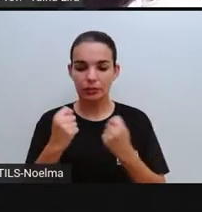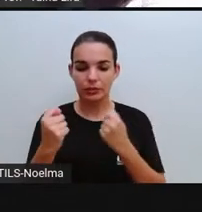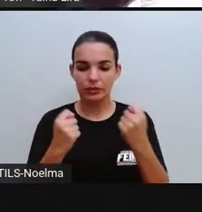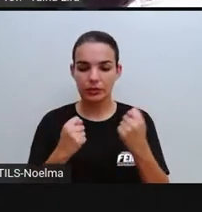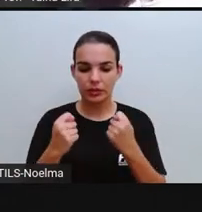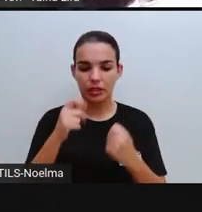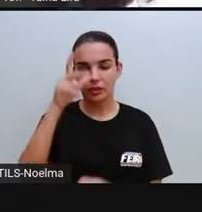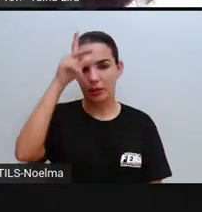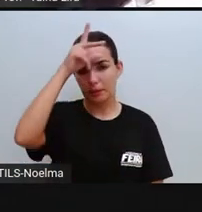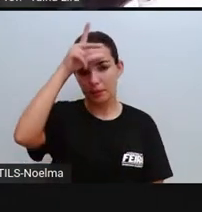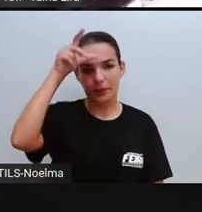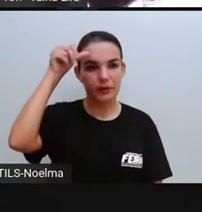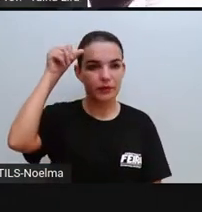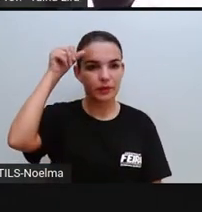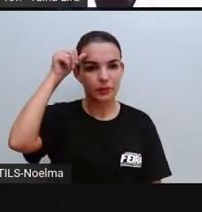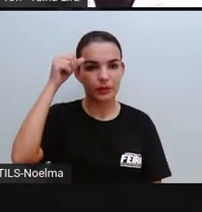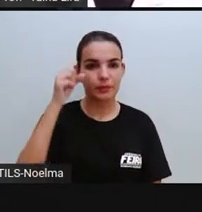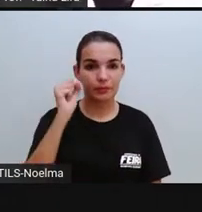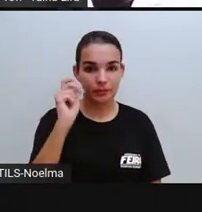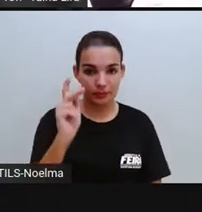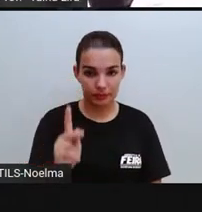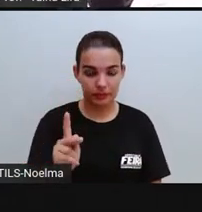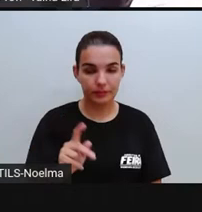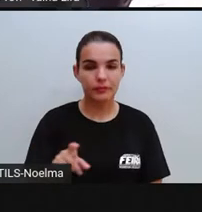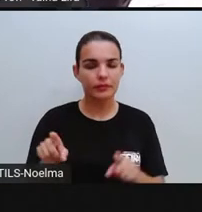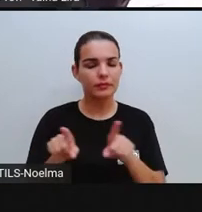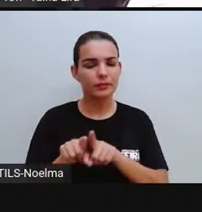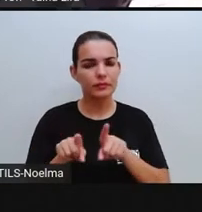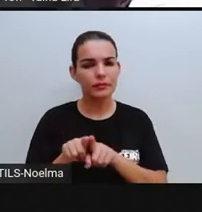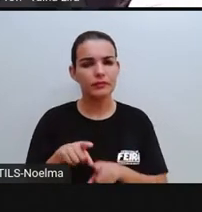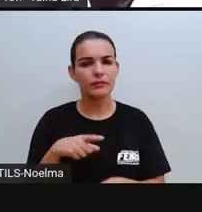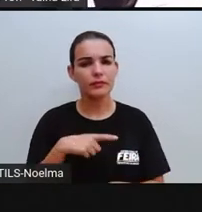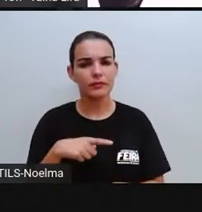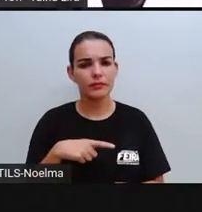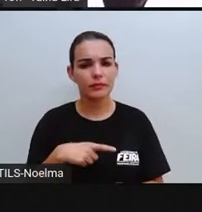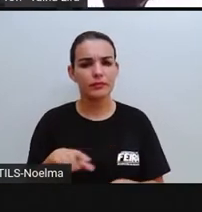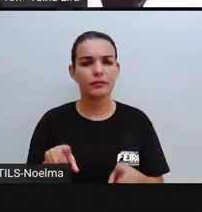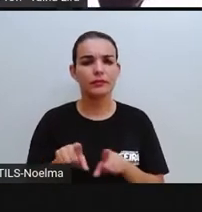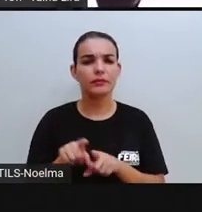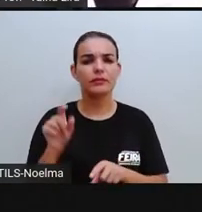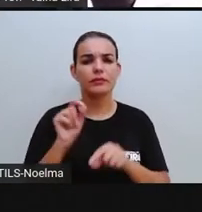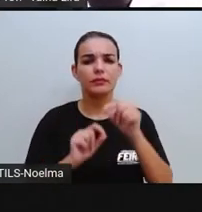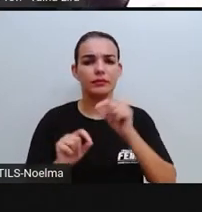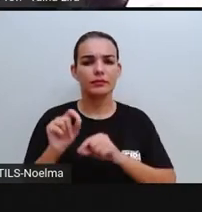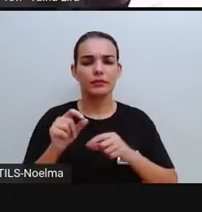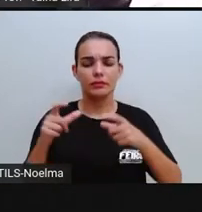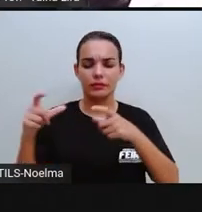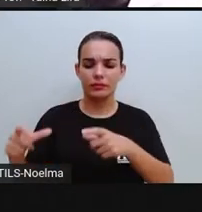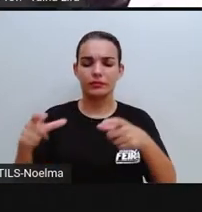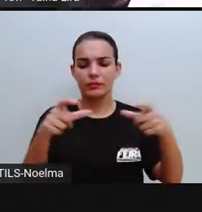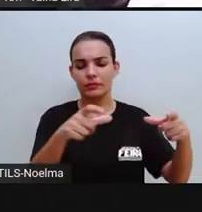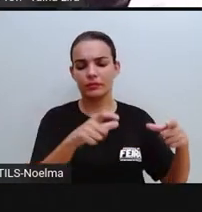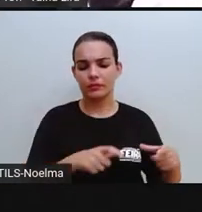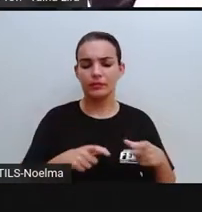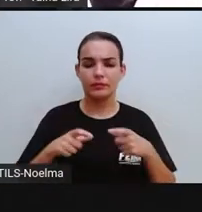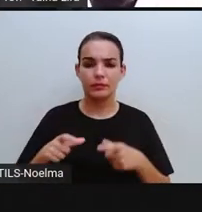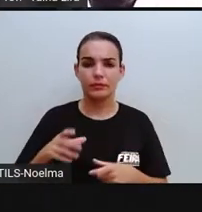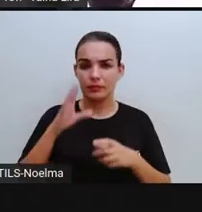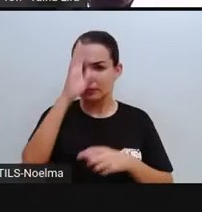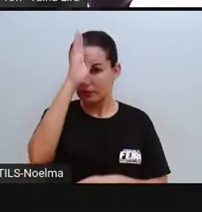prefeitura, tá? Assim como nós também temos aí espaços públicos, né? Que são